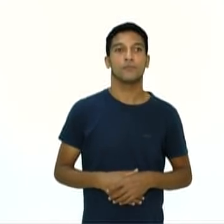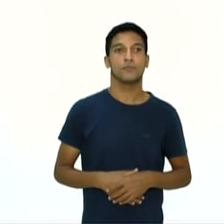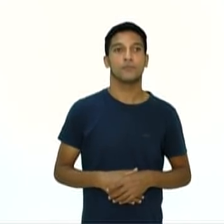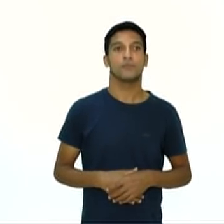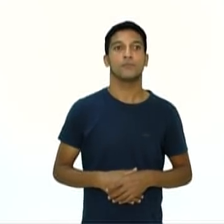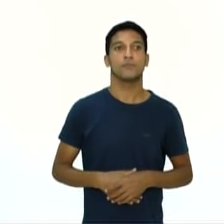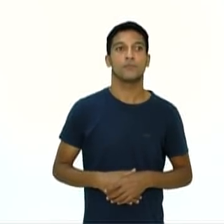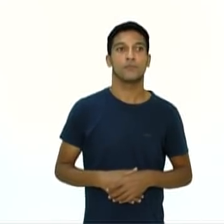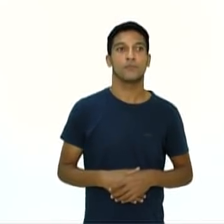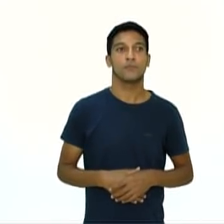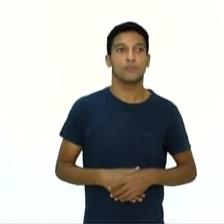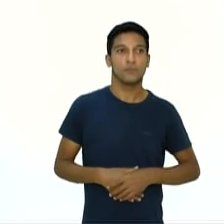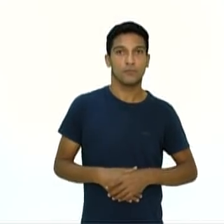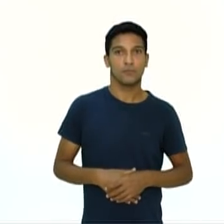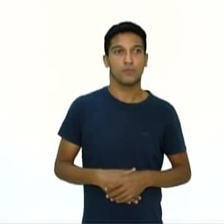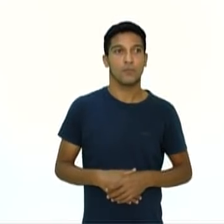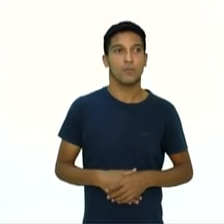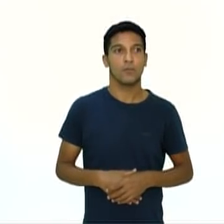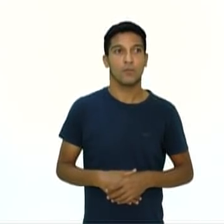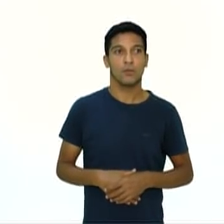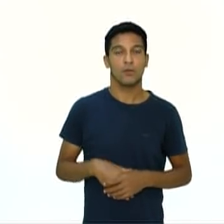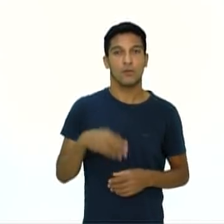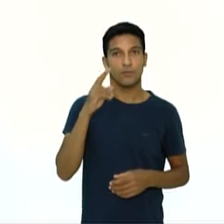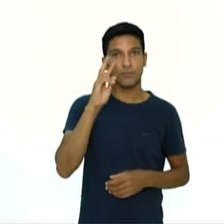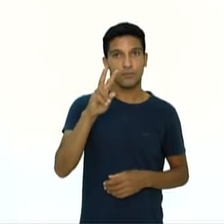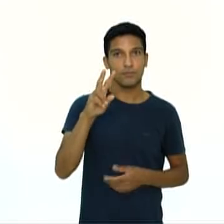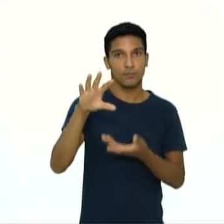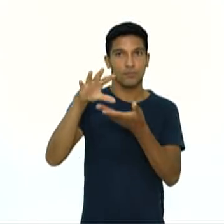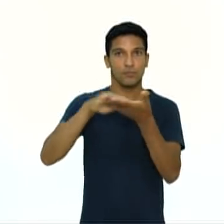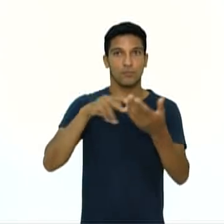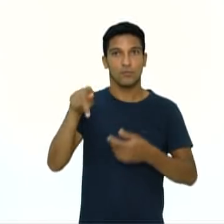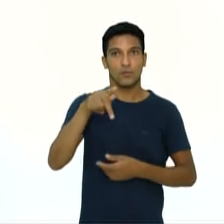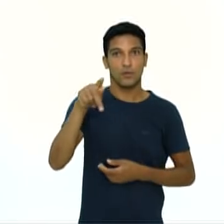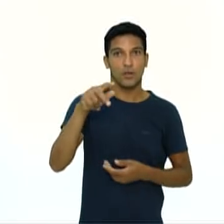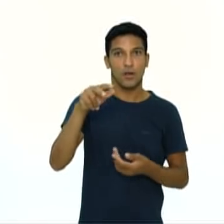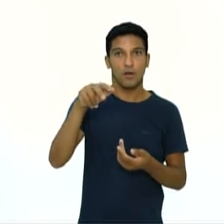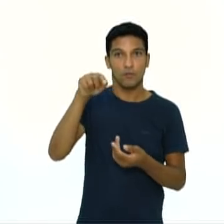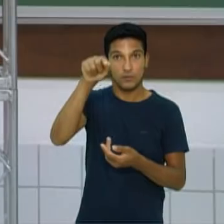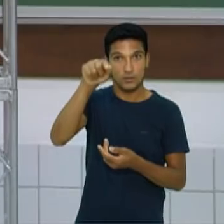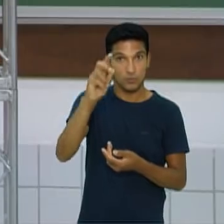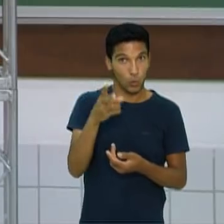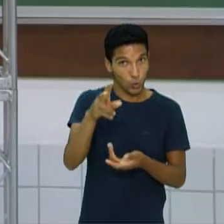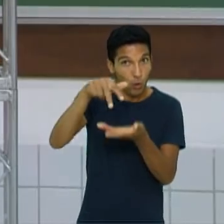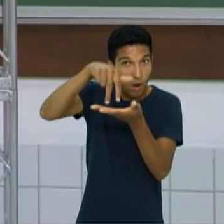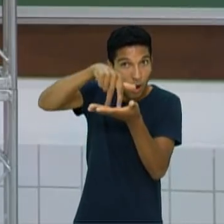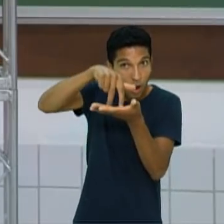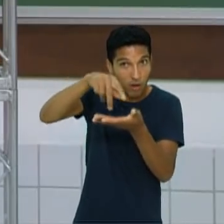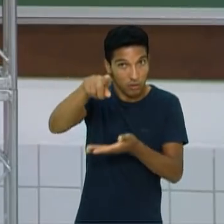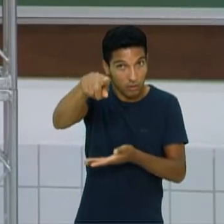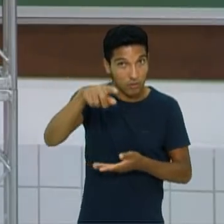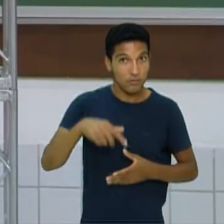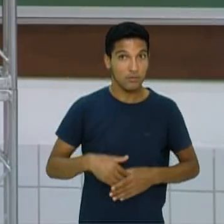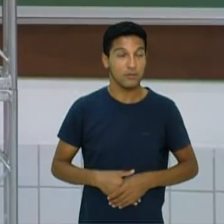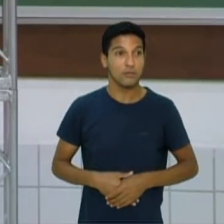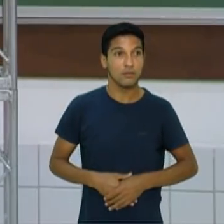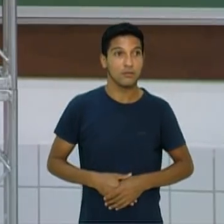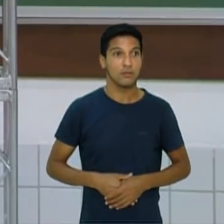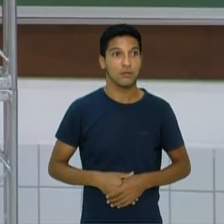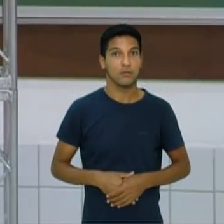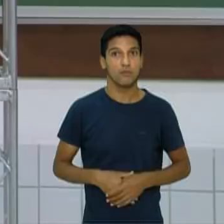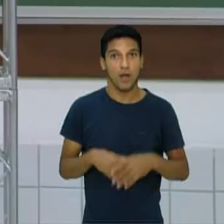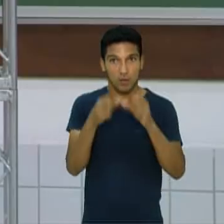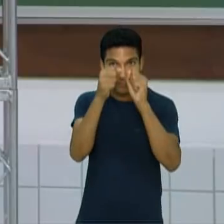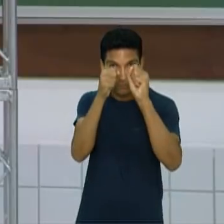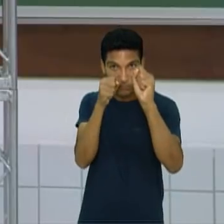ataque bem mais aberto. Volta lá. Você está de pé ainda, não sentou, né? Então, vamos lá. Fica aí, posição de